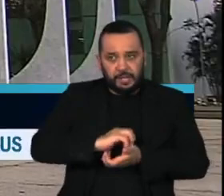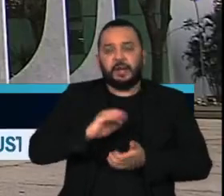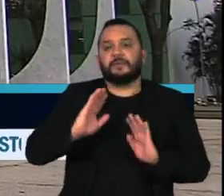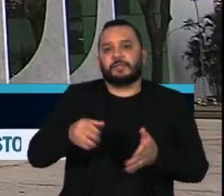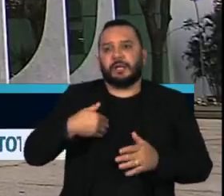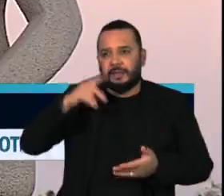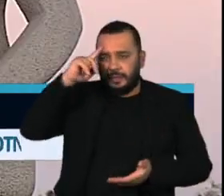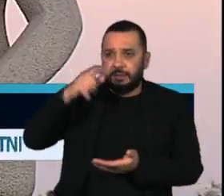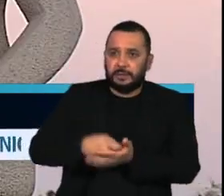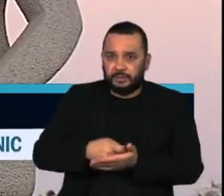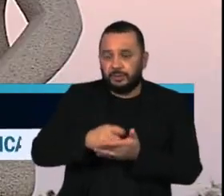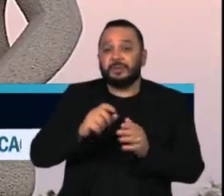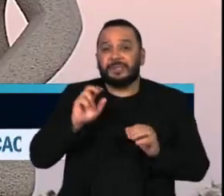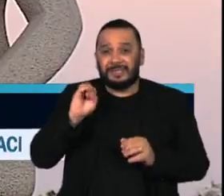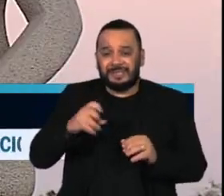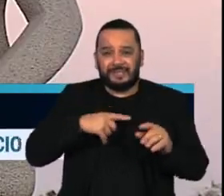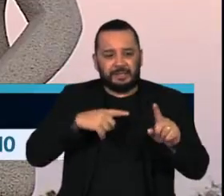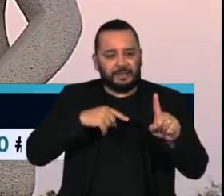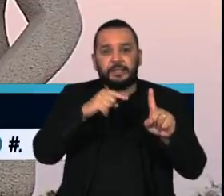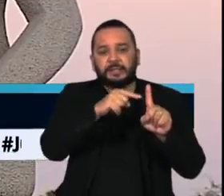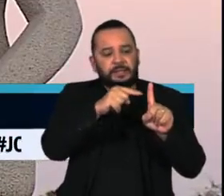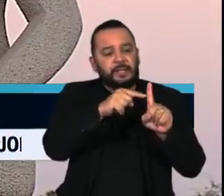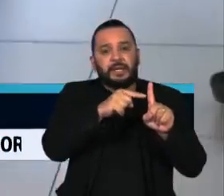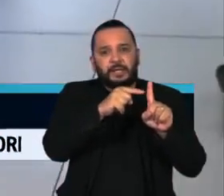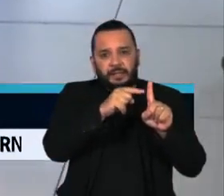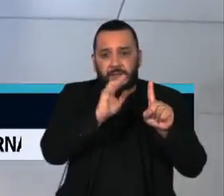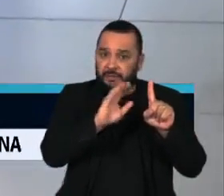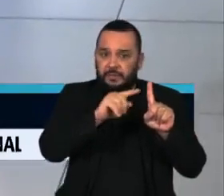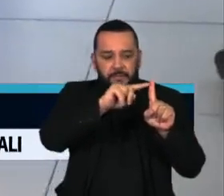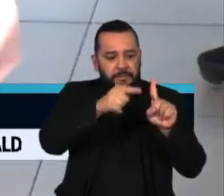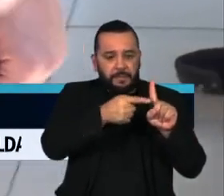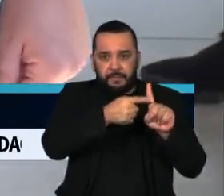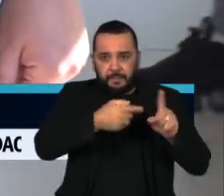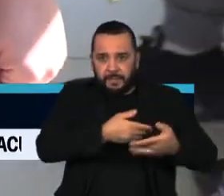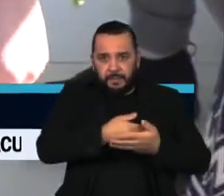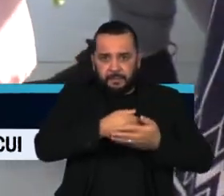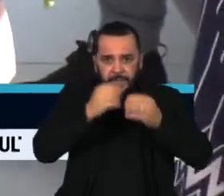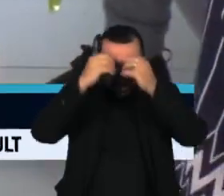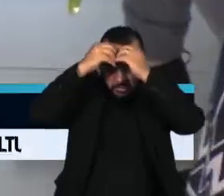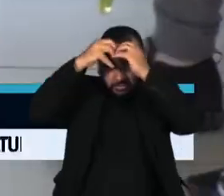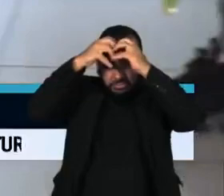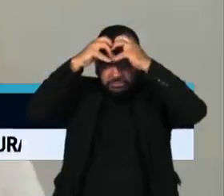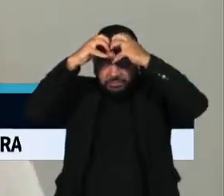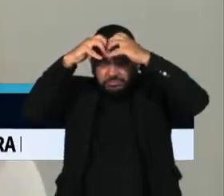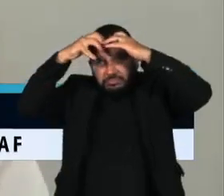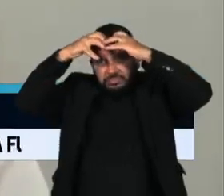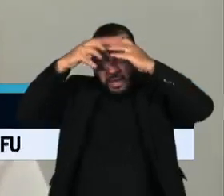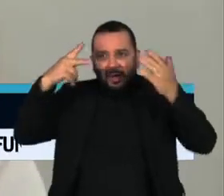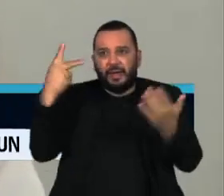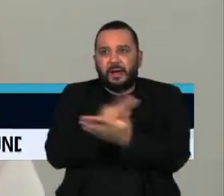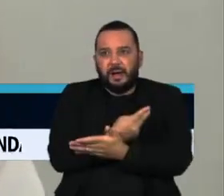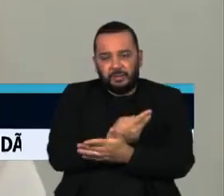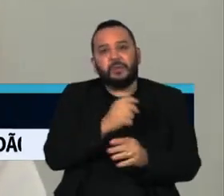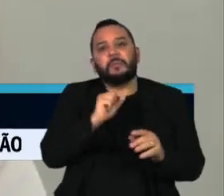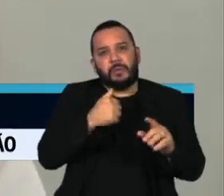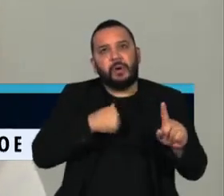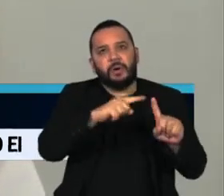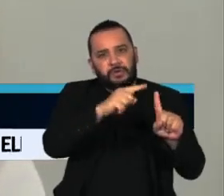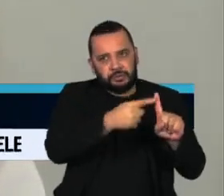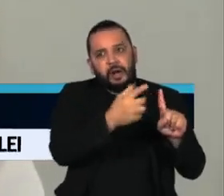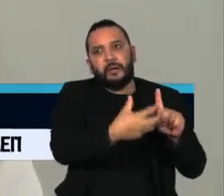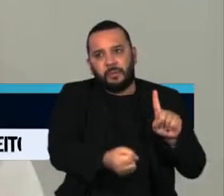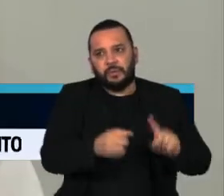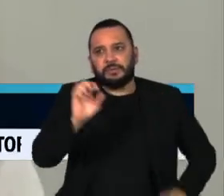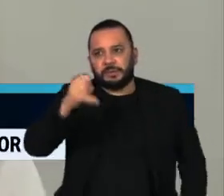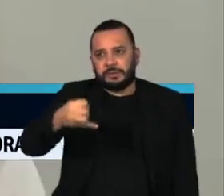decidiu que em caso de má formação cerebral do feto, a interrupção da gestação é legal. Quando o Ministério da Saúde